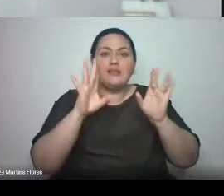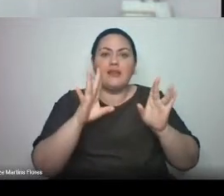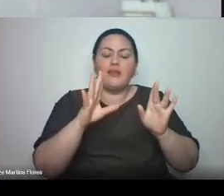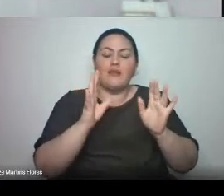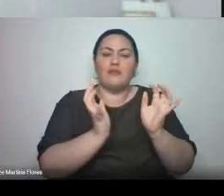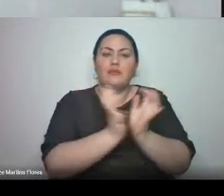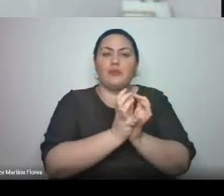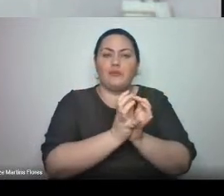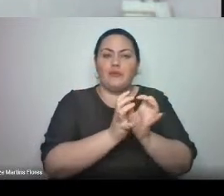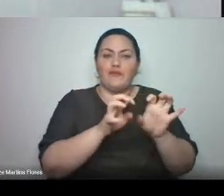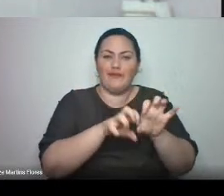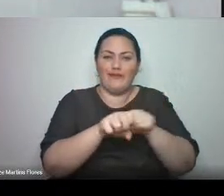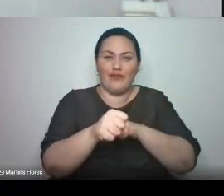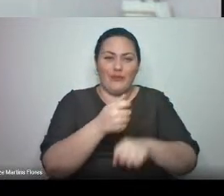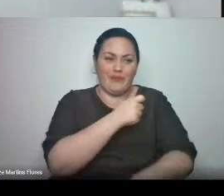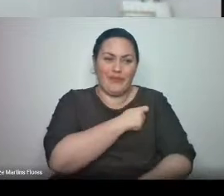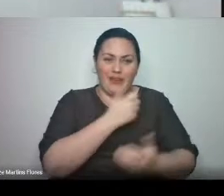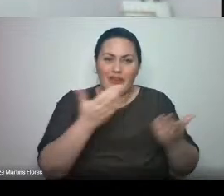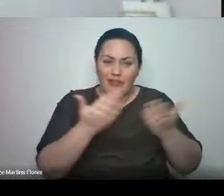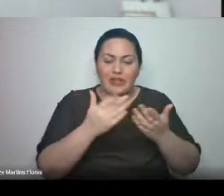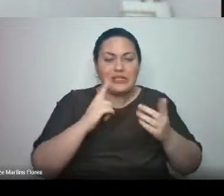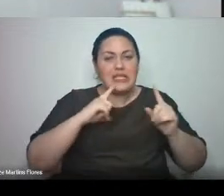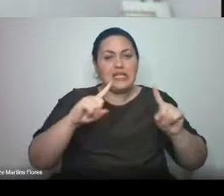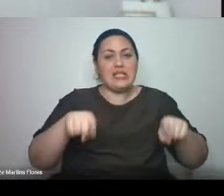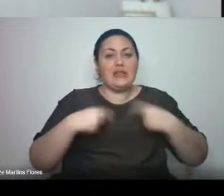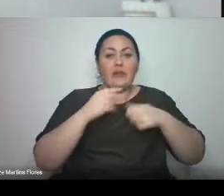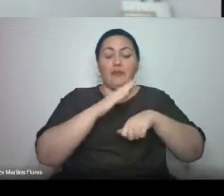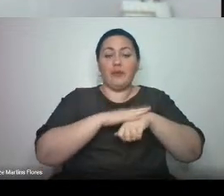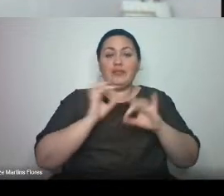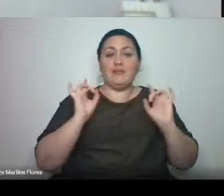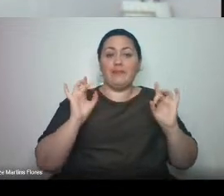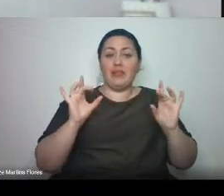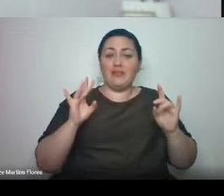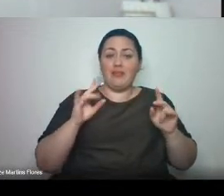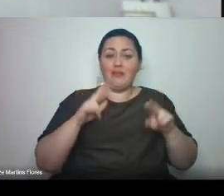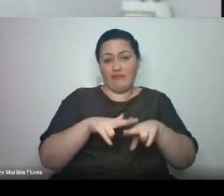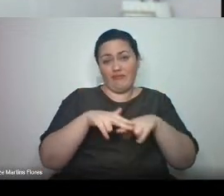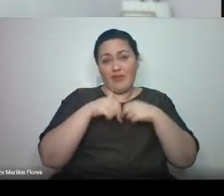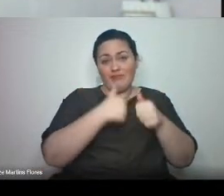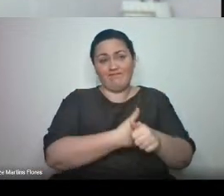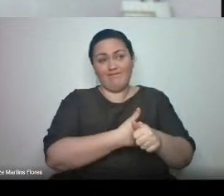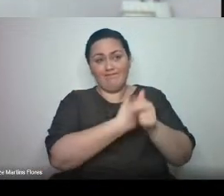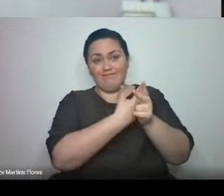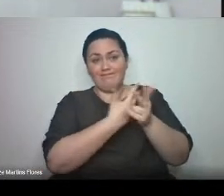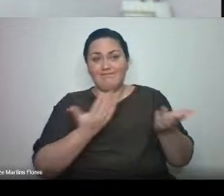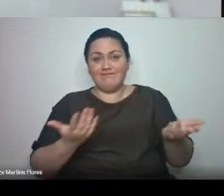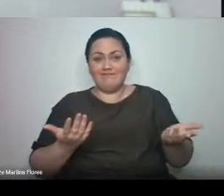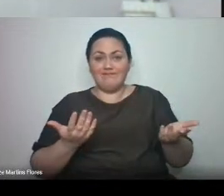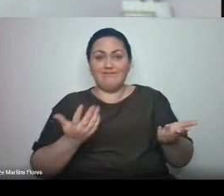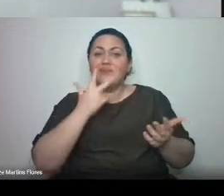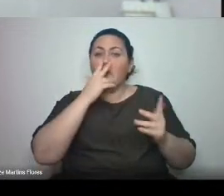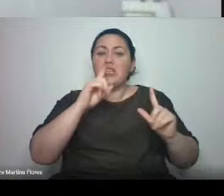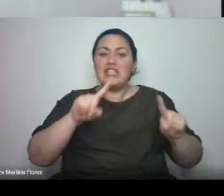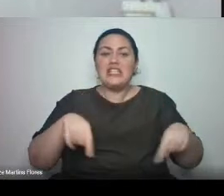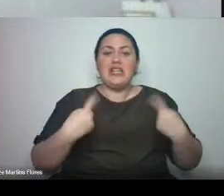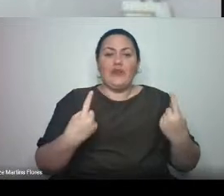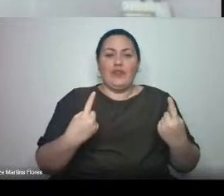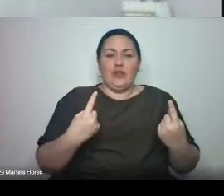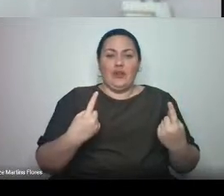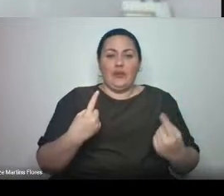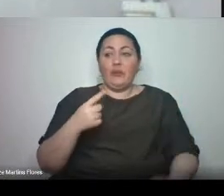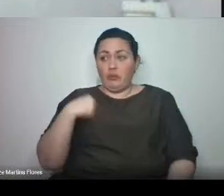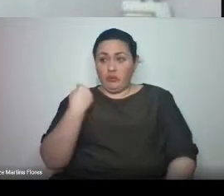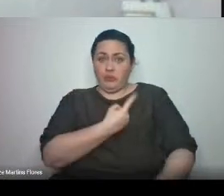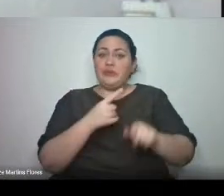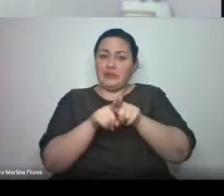com esse momento tão especial realizado dessa maneira. Desafiados junto conosco, enquanto país,